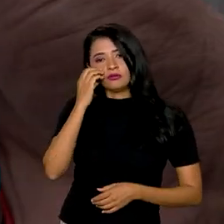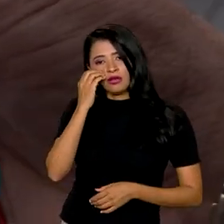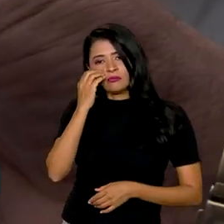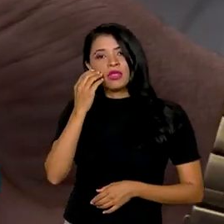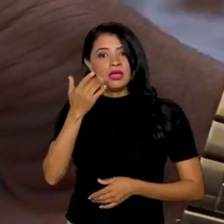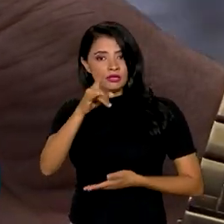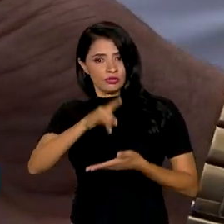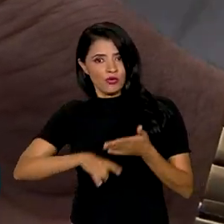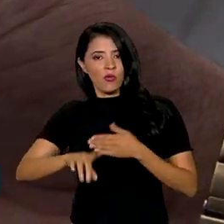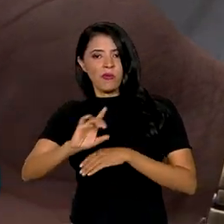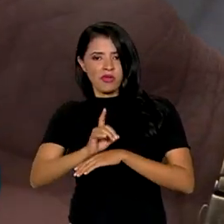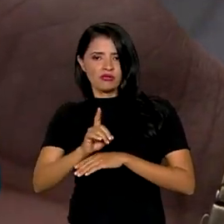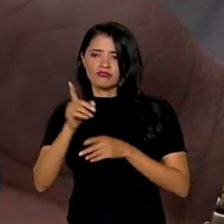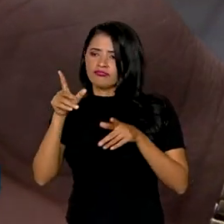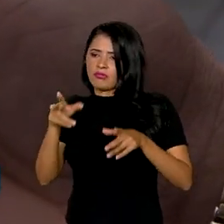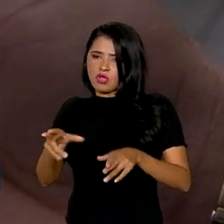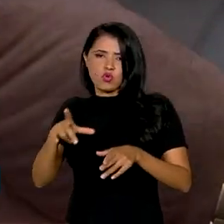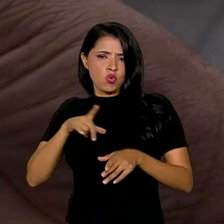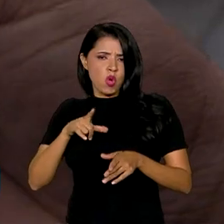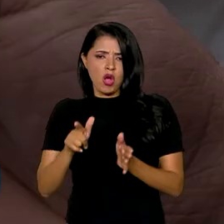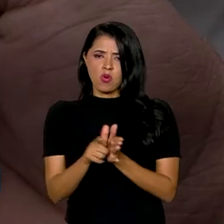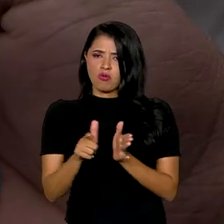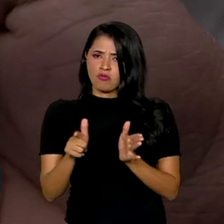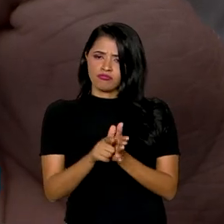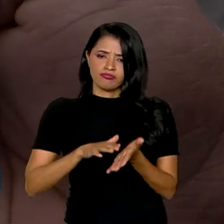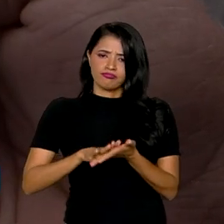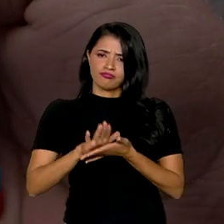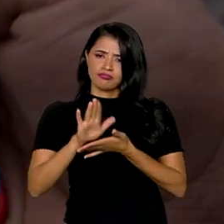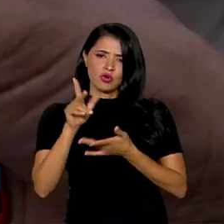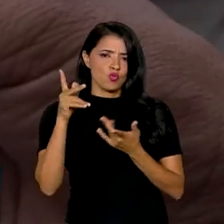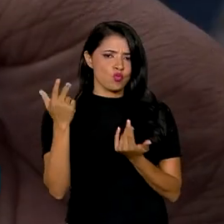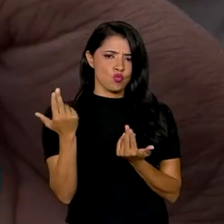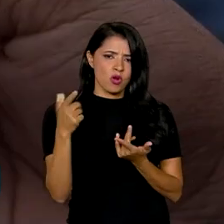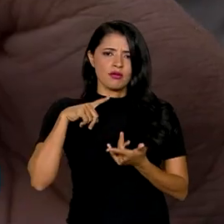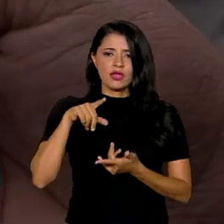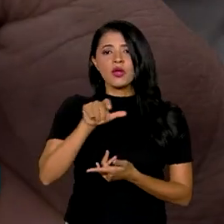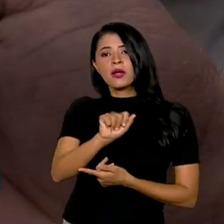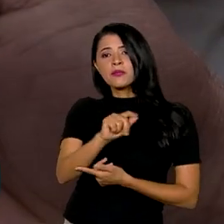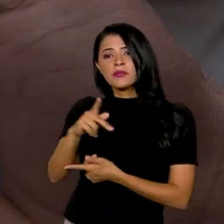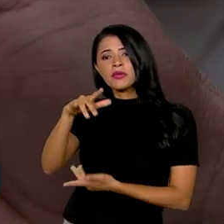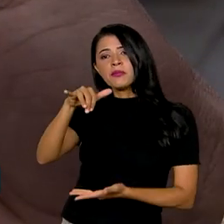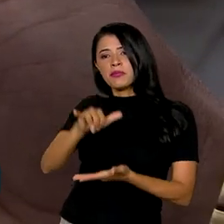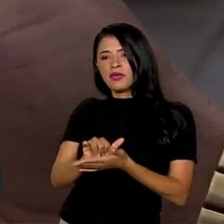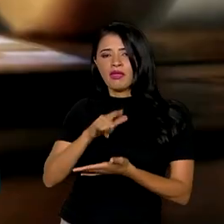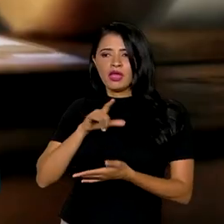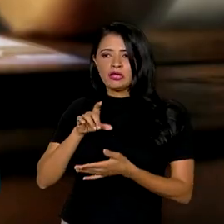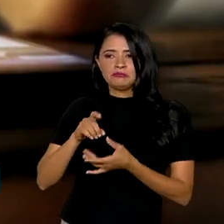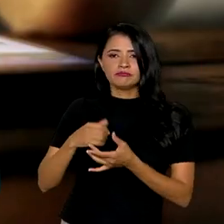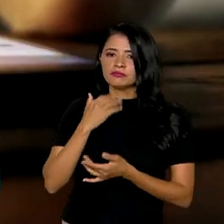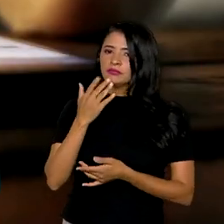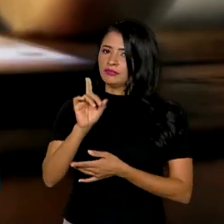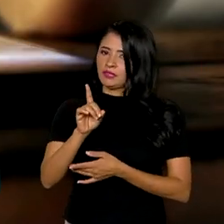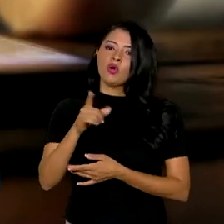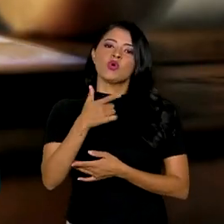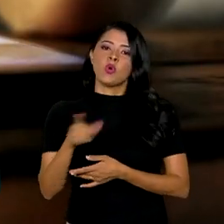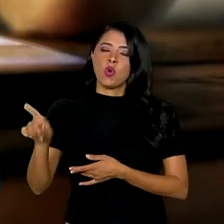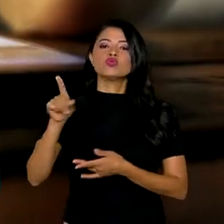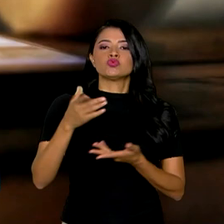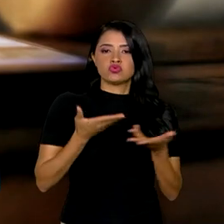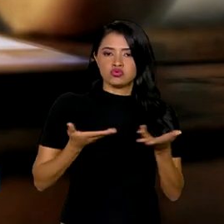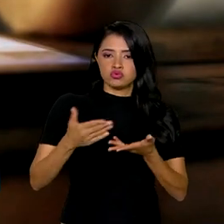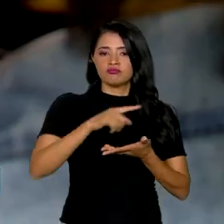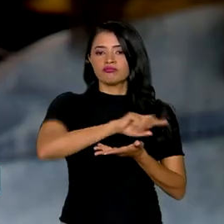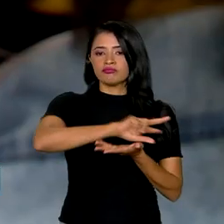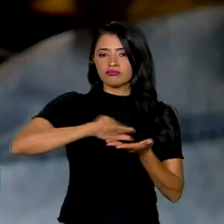documento digital tem o mesmo valor legal que o impresso e o aplicativo não deve ficar por aí. Outros serviços